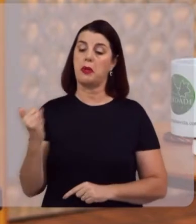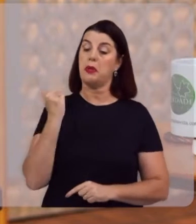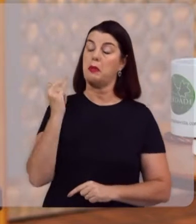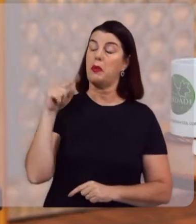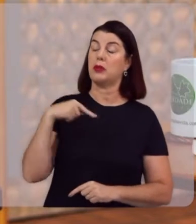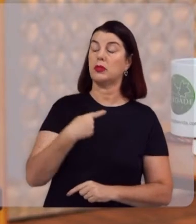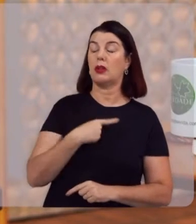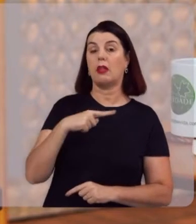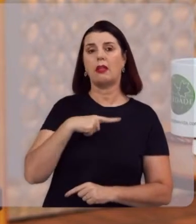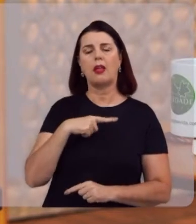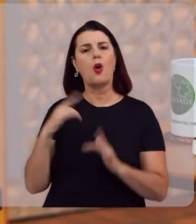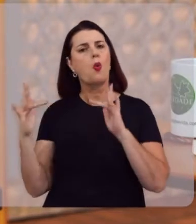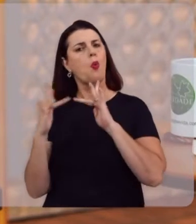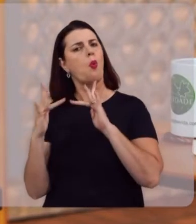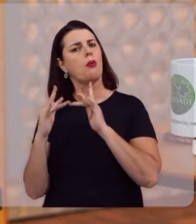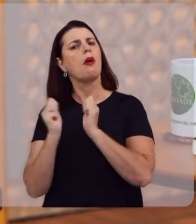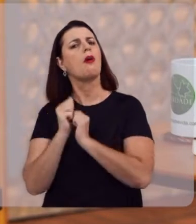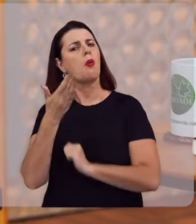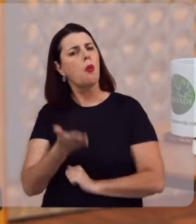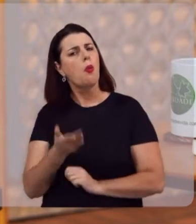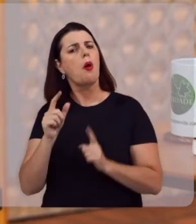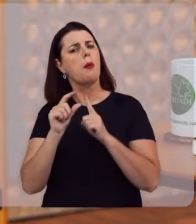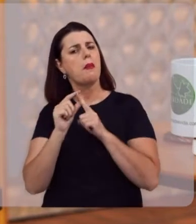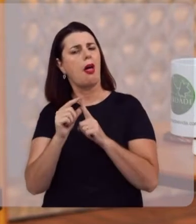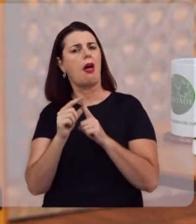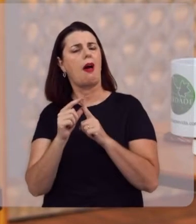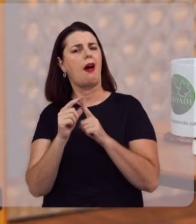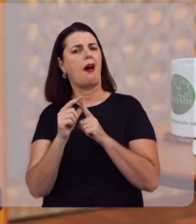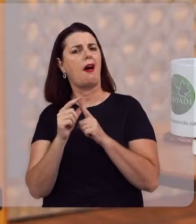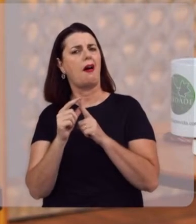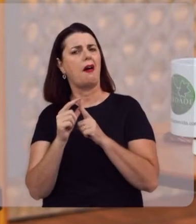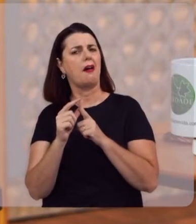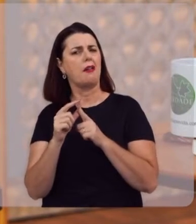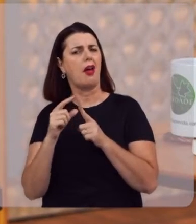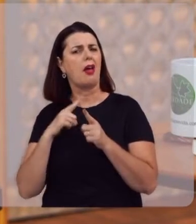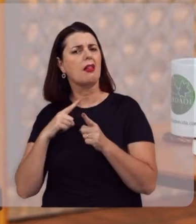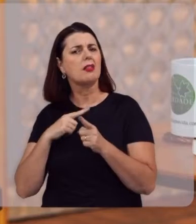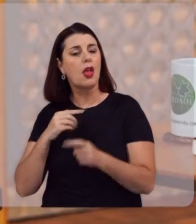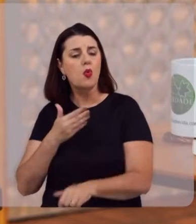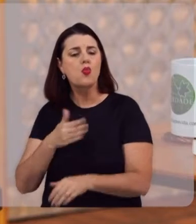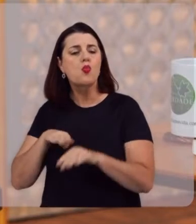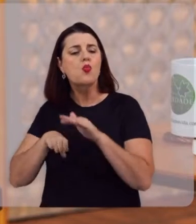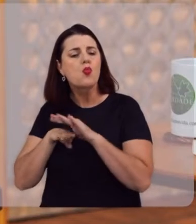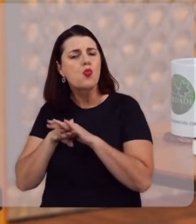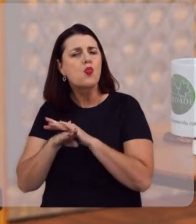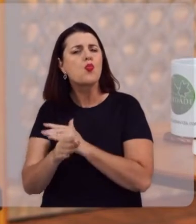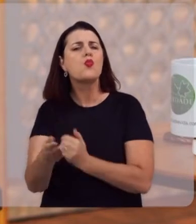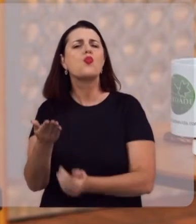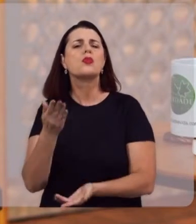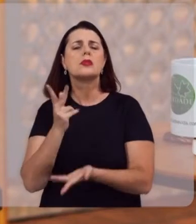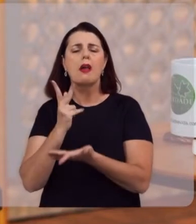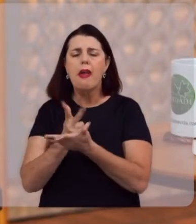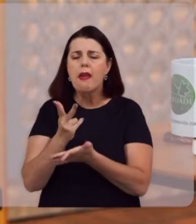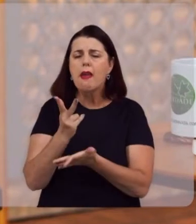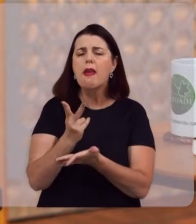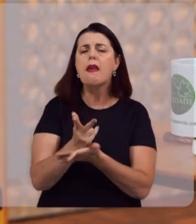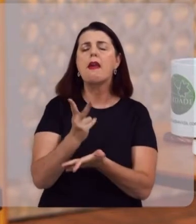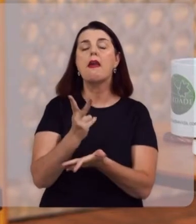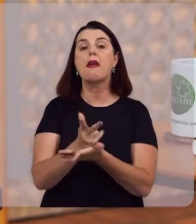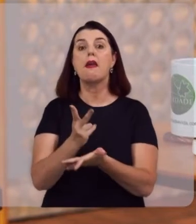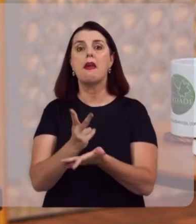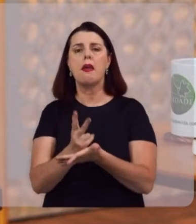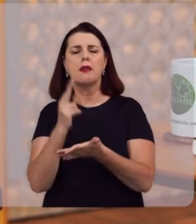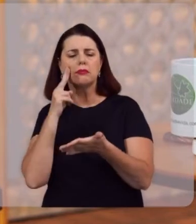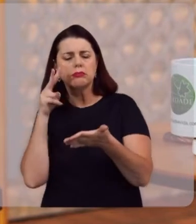é importante, então, que nós tenhamos contato com elas, que nós tenhamos ali aquele hábito, aquele costume, né, de